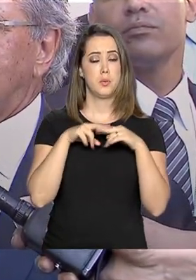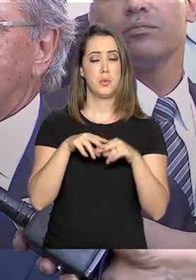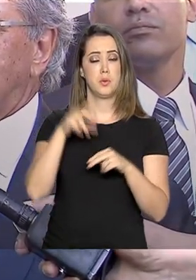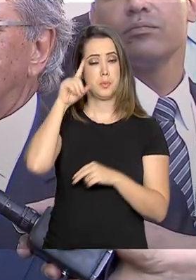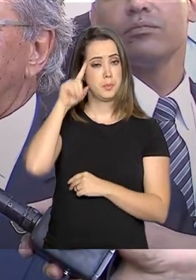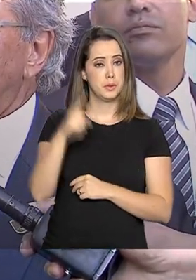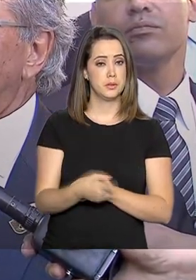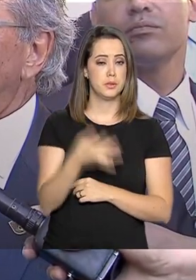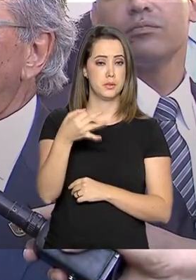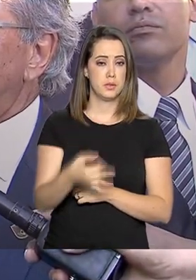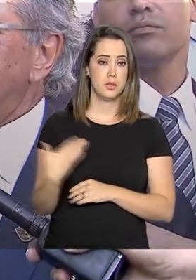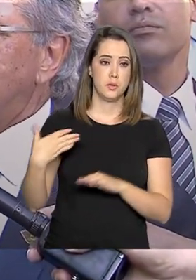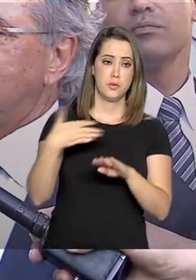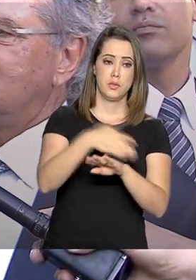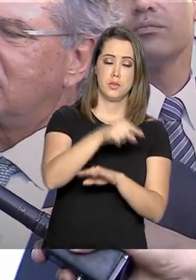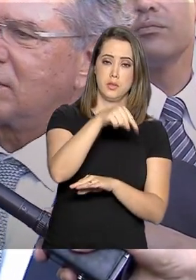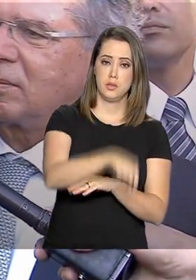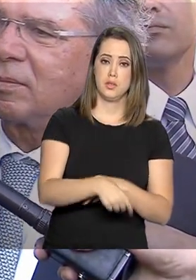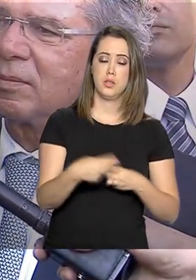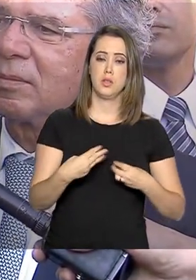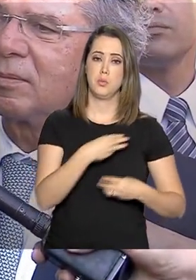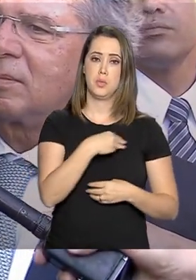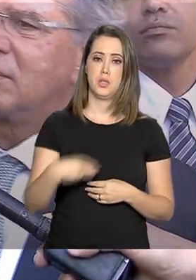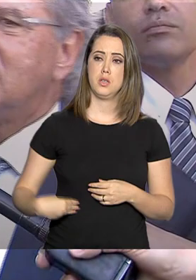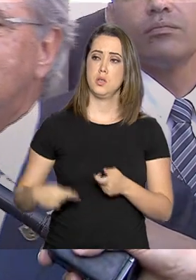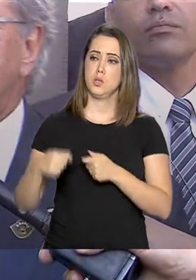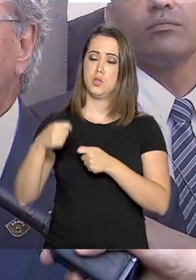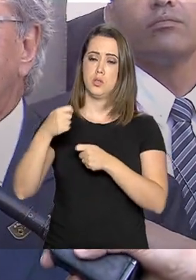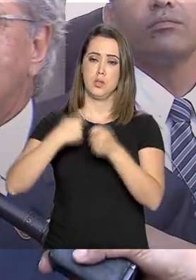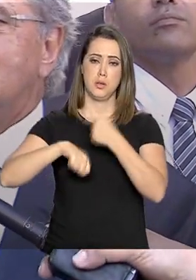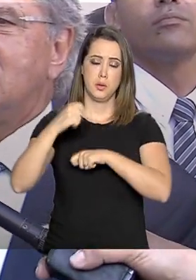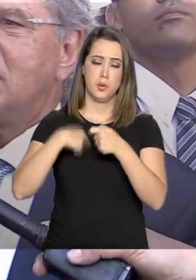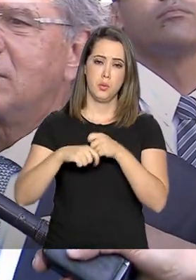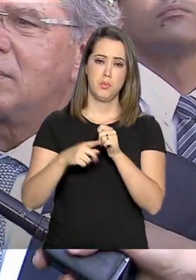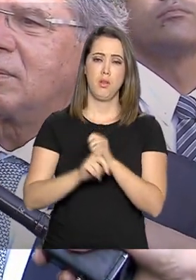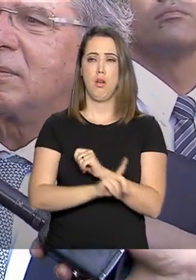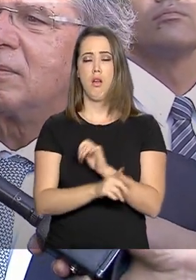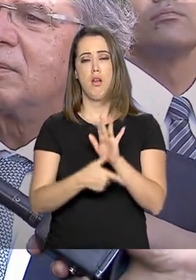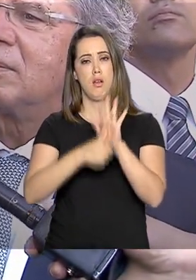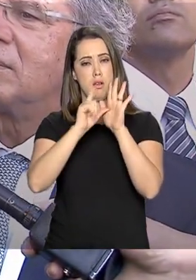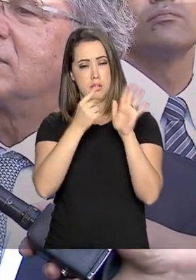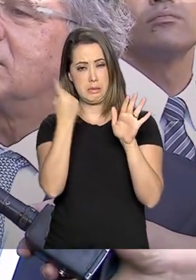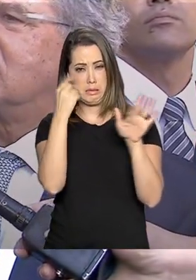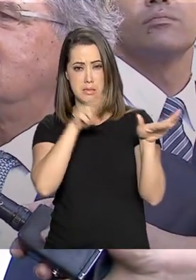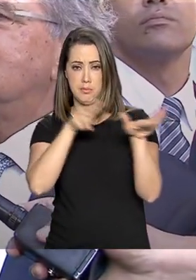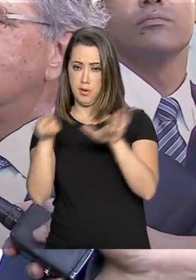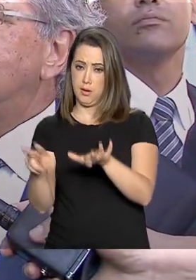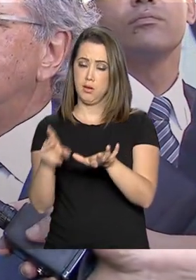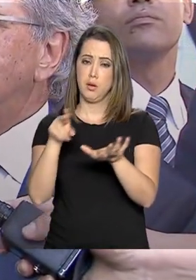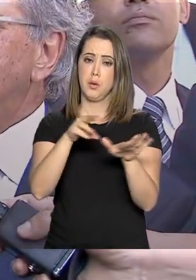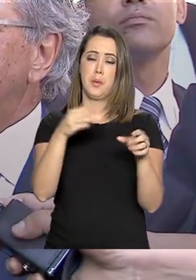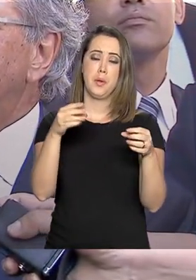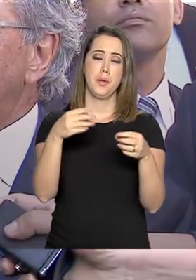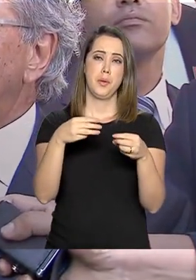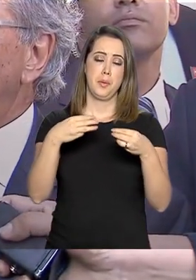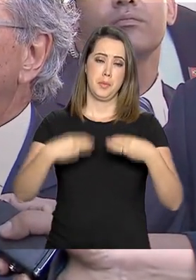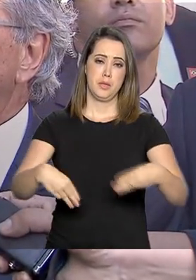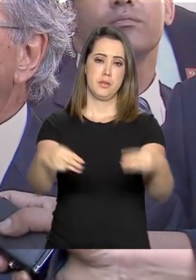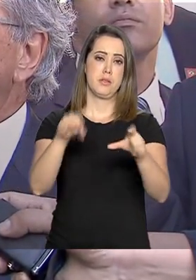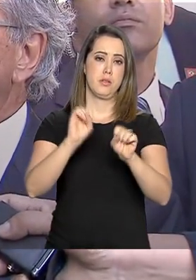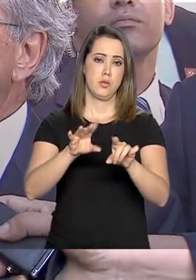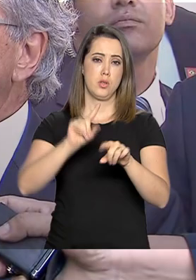essa vinda minha aqui com o Paulo Guedes, a semana retrasada estive no Ministério da Educação, a semana que vem outro